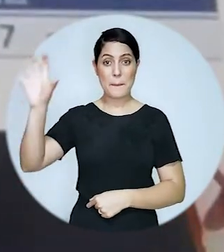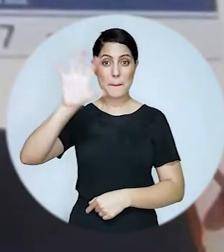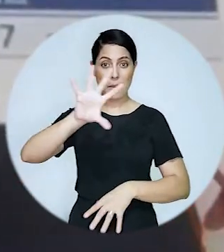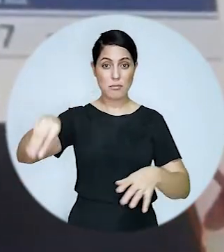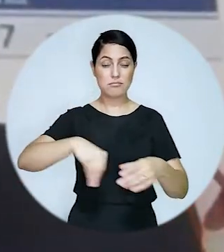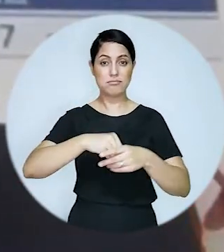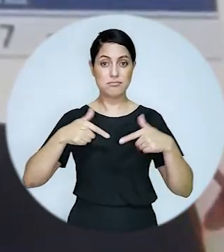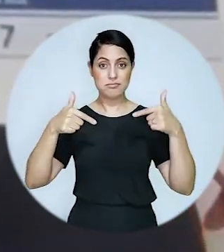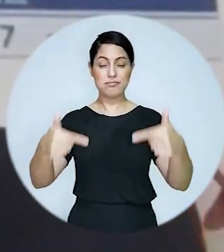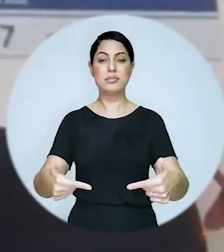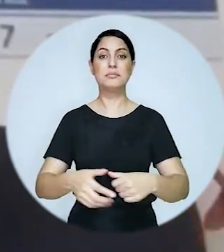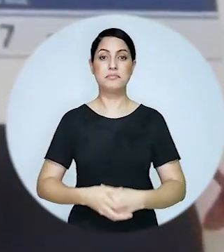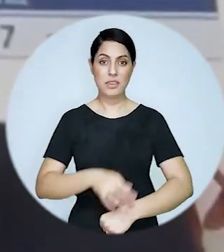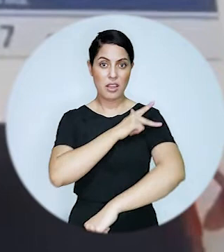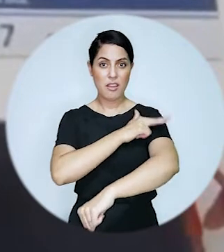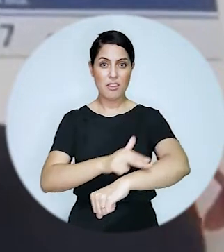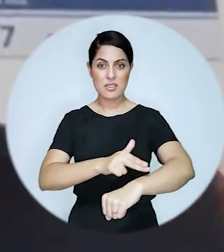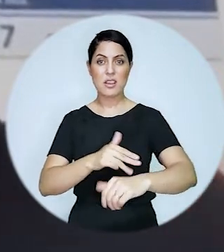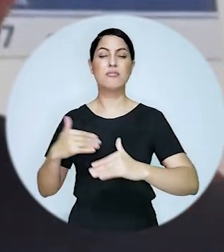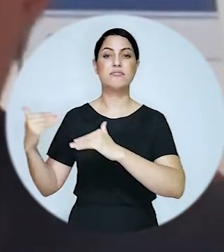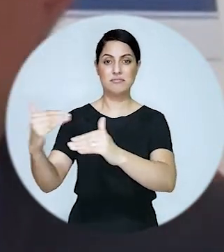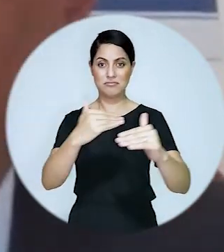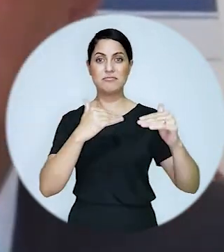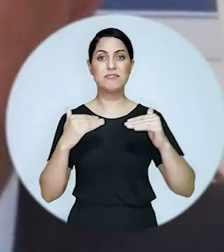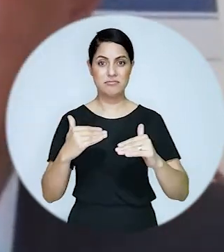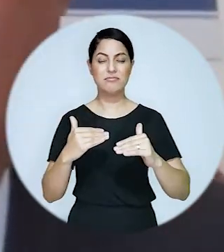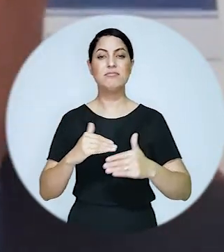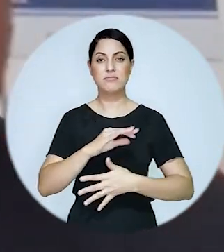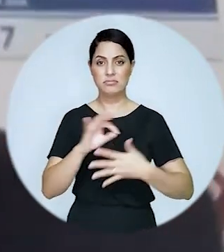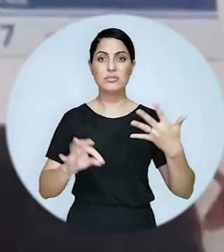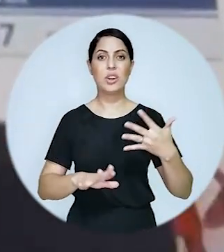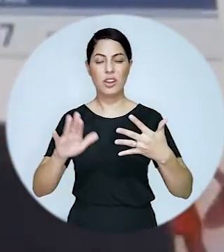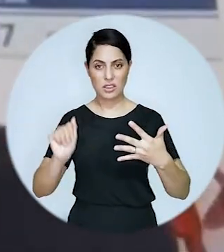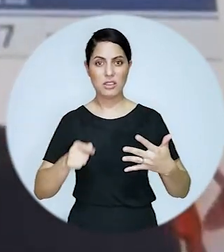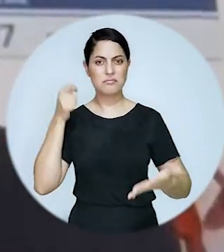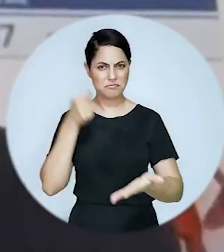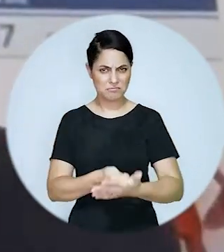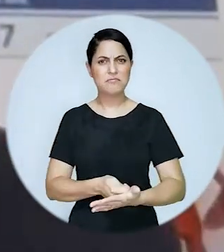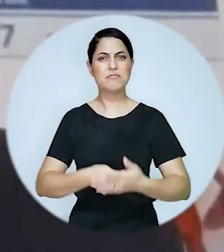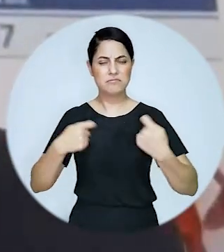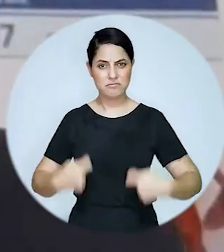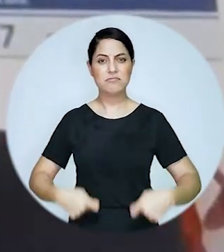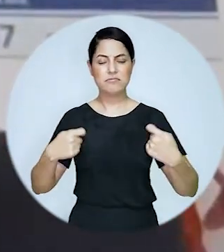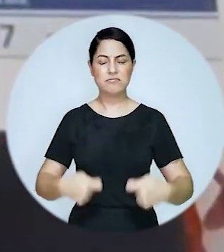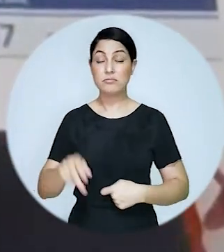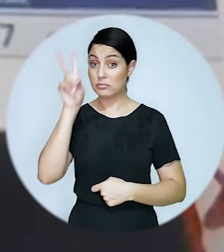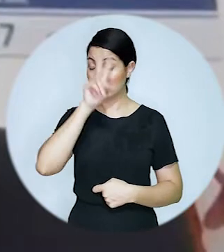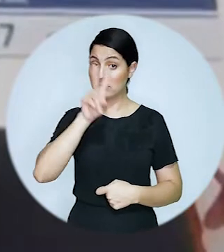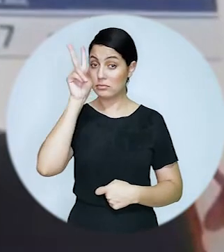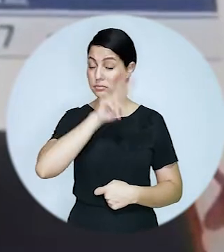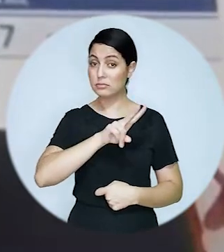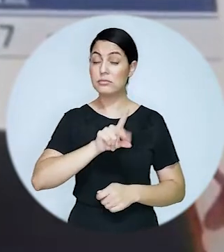seccional, a inclusão racial, como cota obrigatória, porque a luta continua. Nós temos que